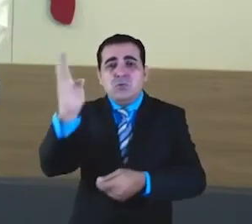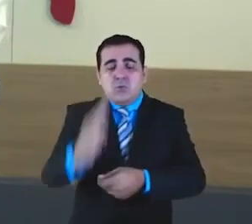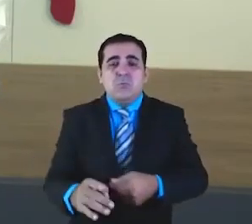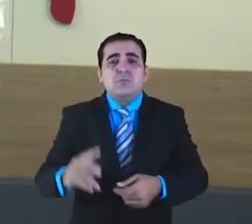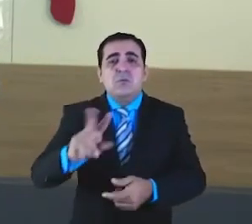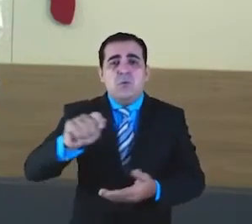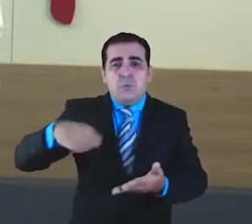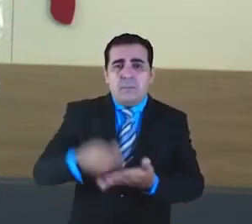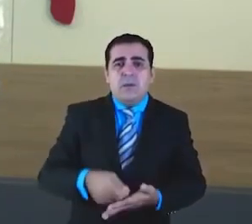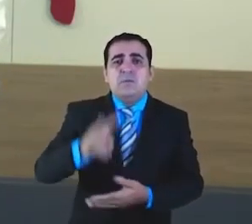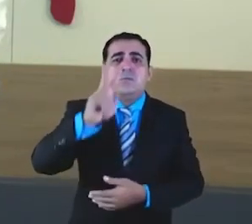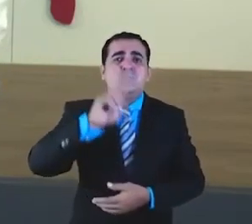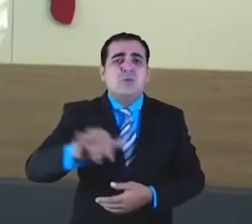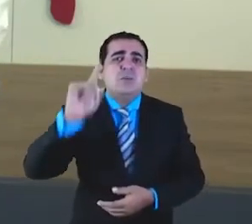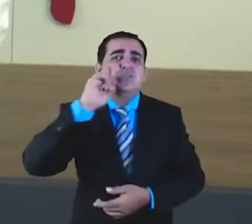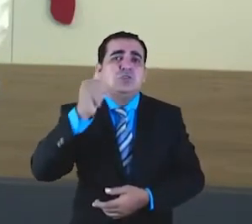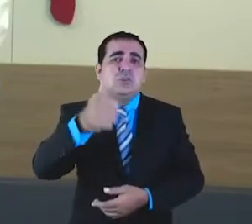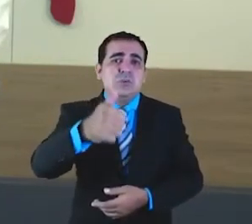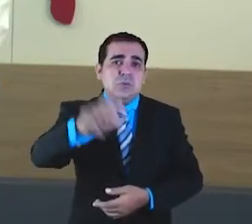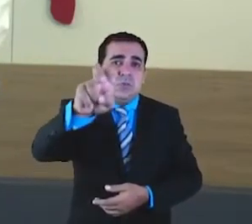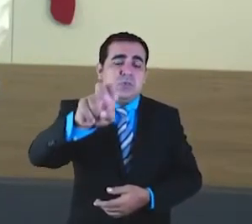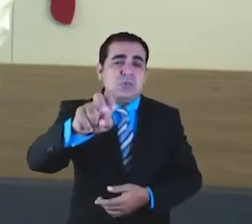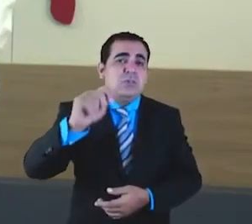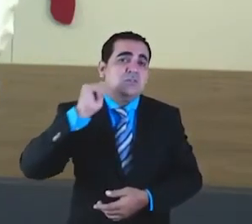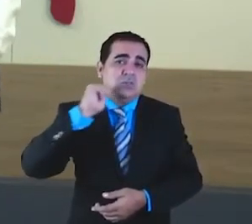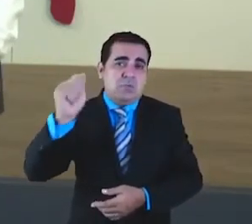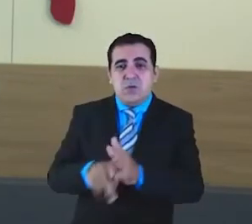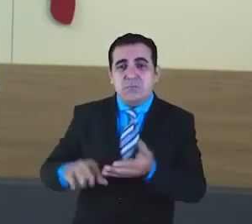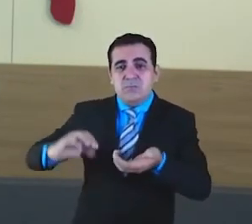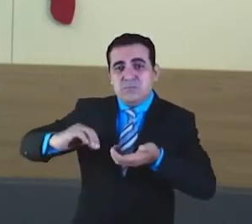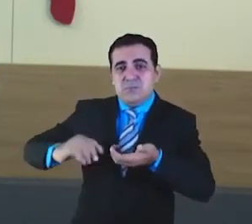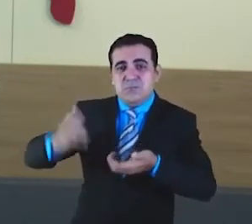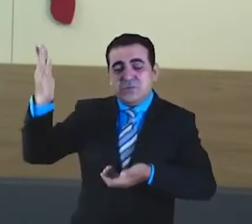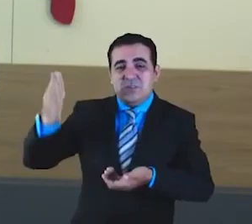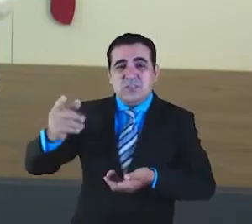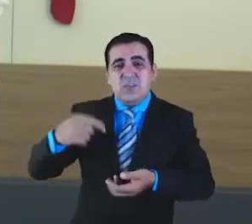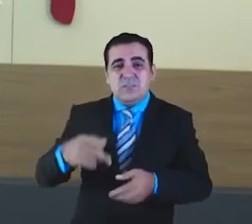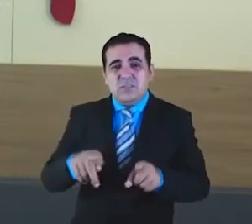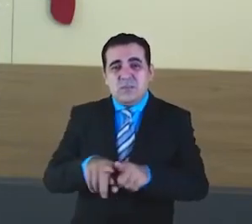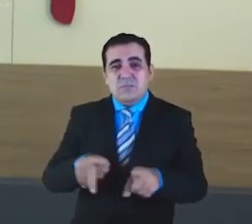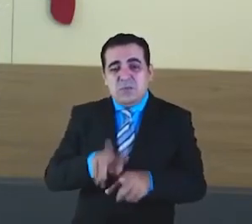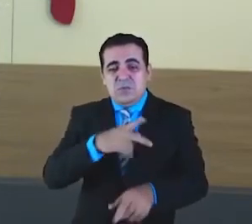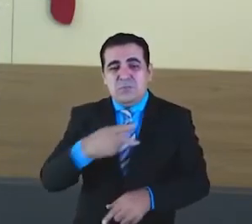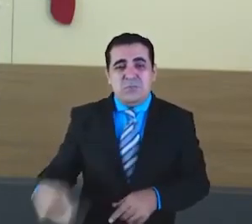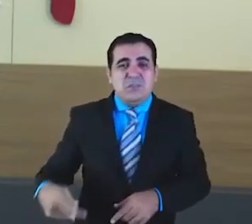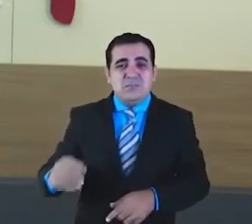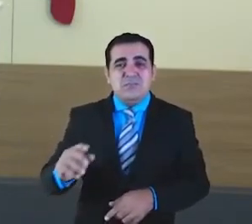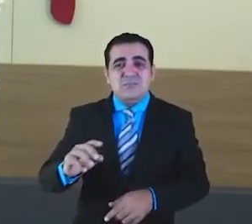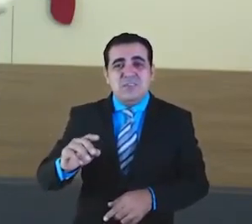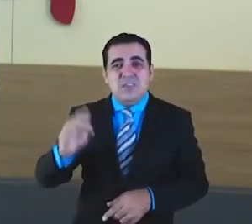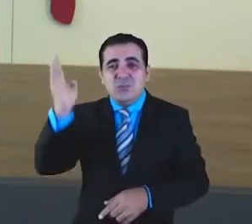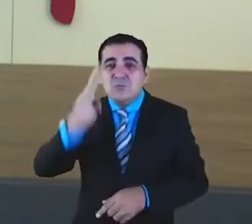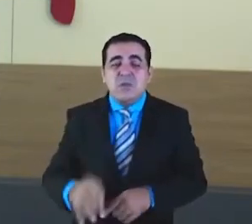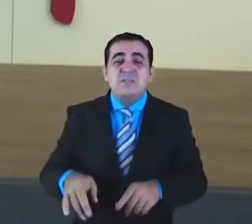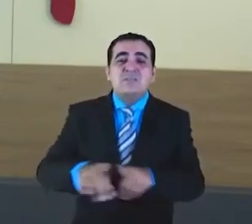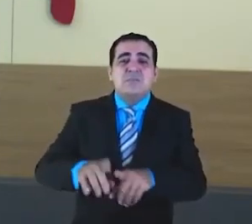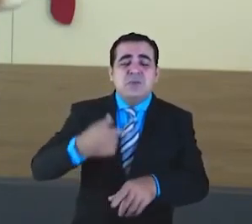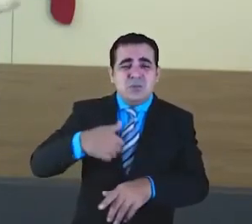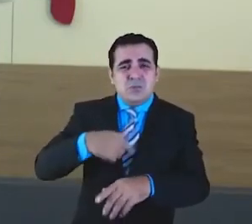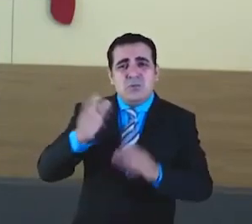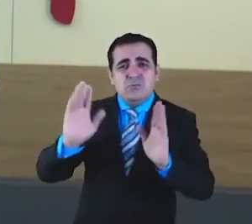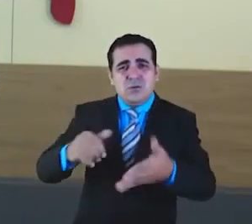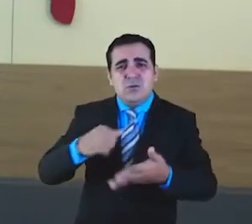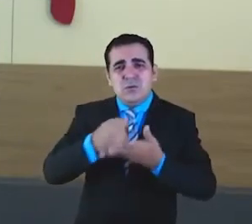pagamento vai ser feito no dia 15 de abril. O governo do estado também adiou o pagamento de